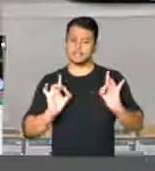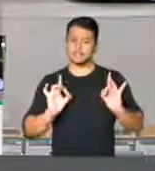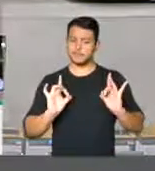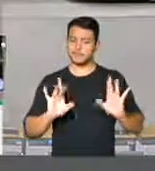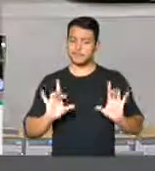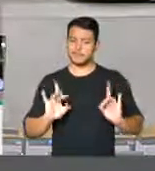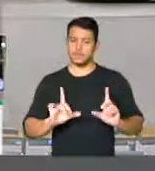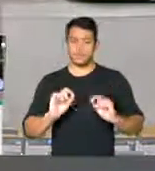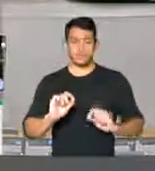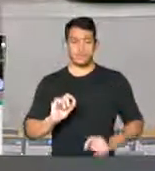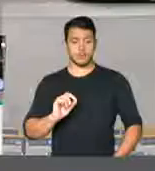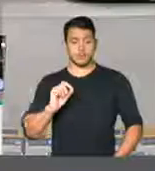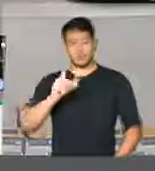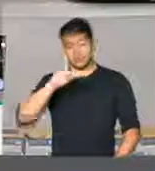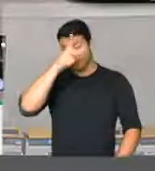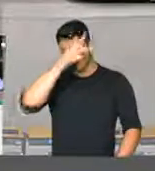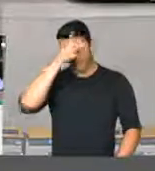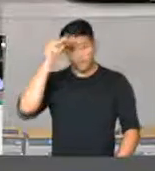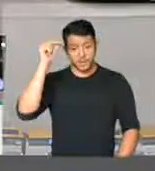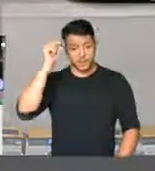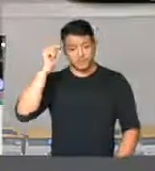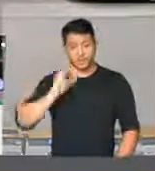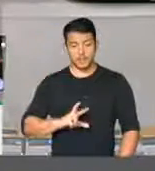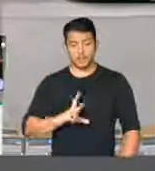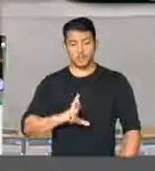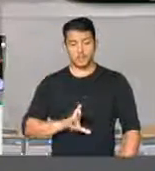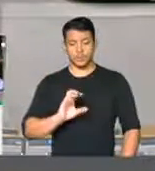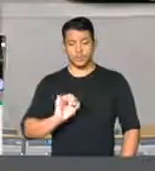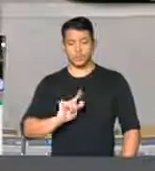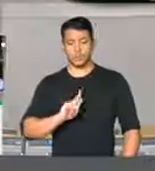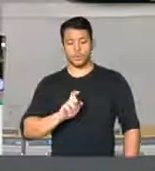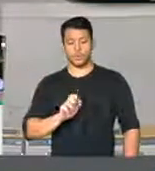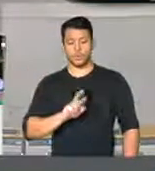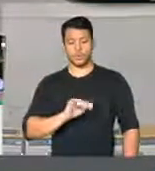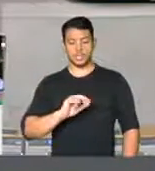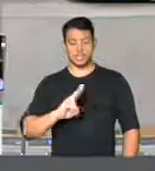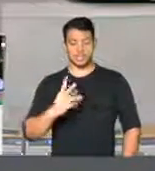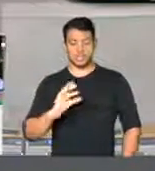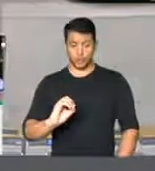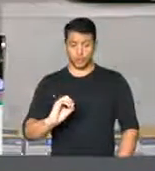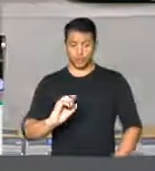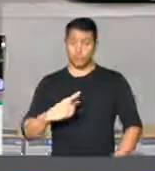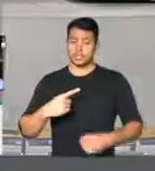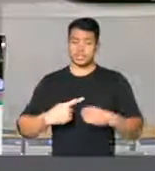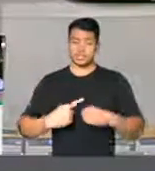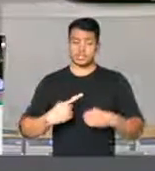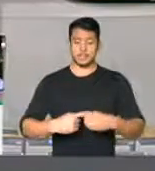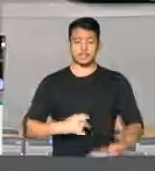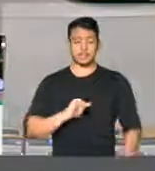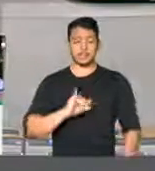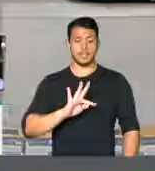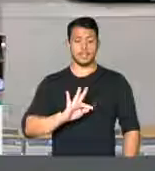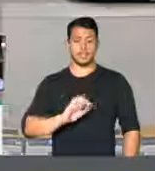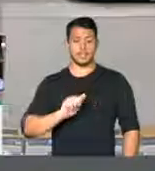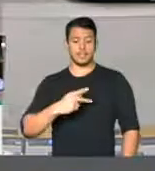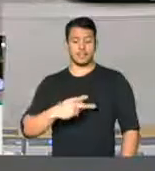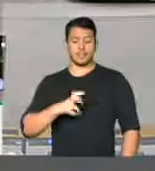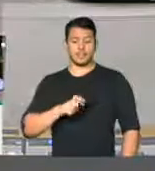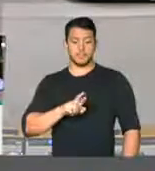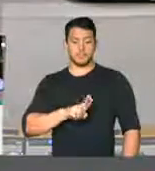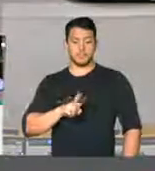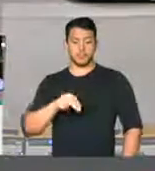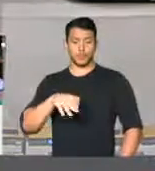o nobre prefeito Rogerinho, da minha querida cidade de Itaperuna, que é uma